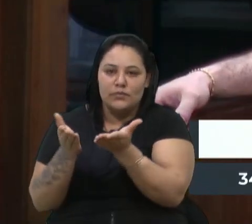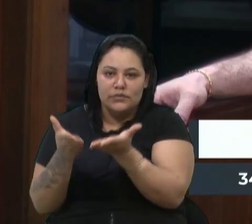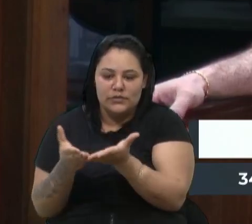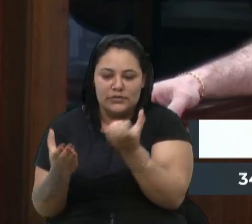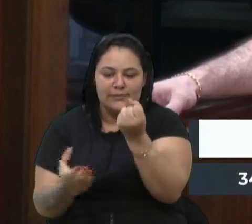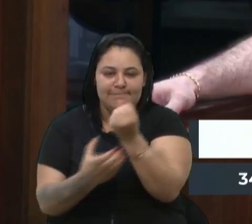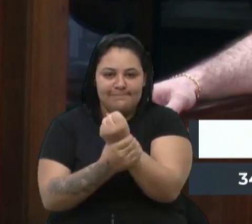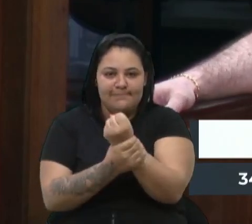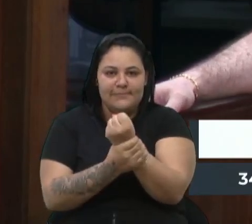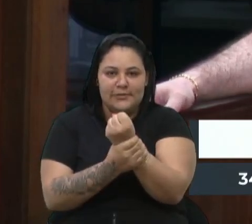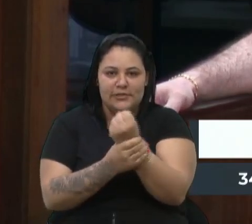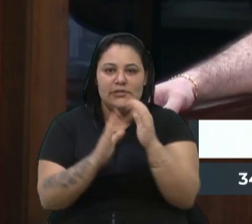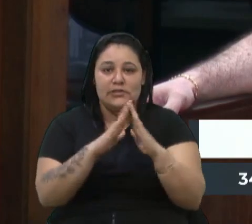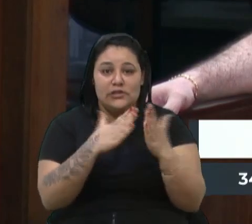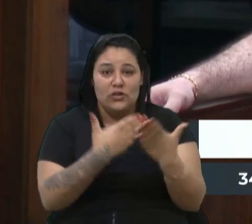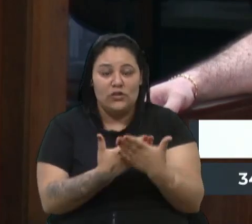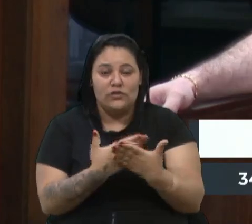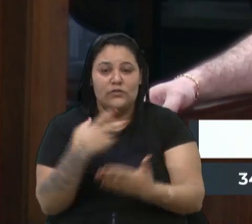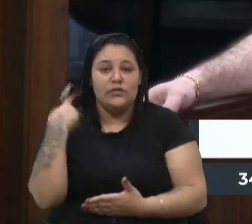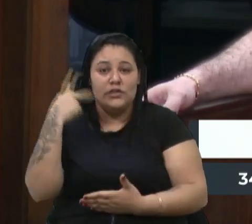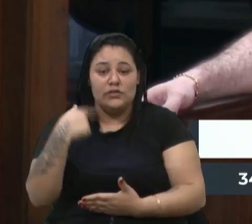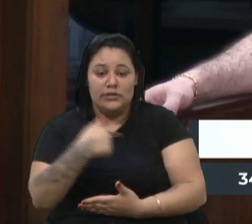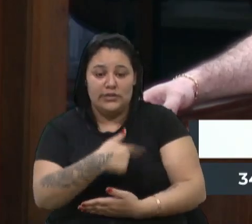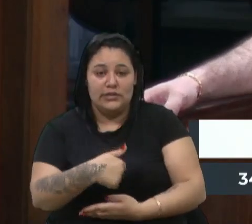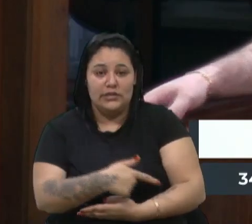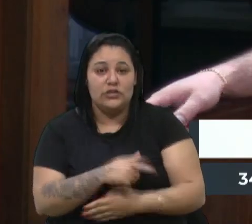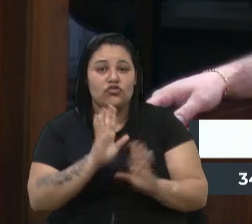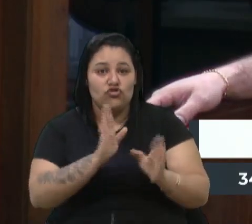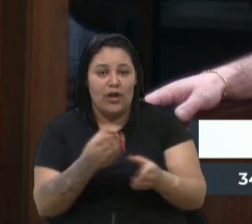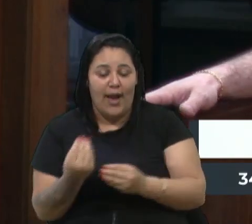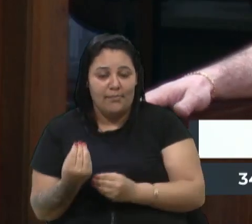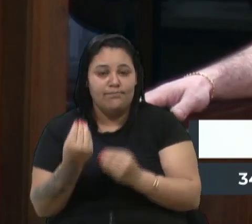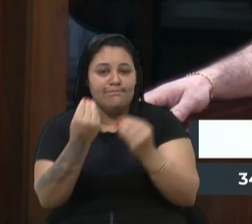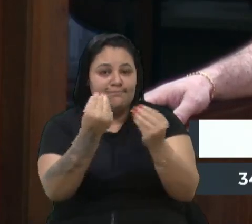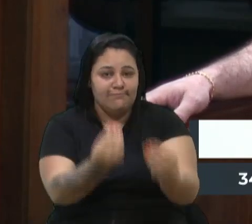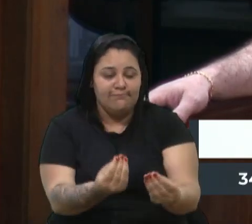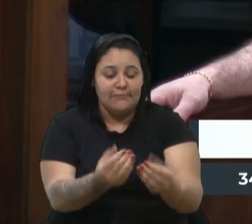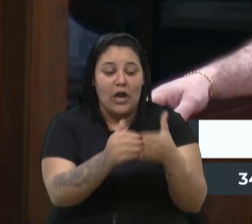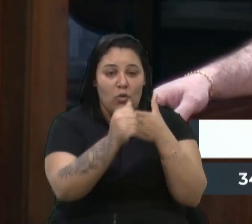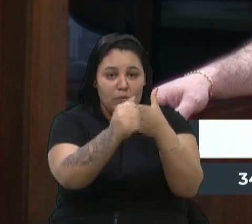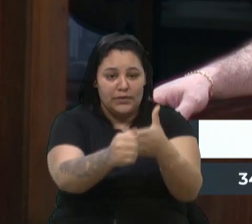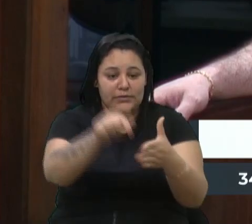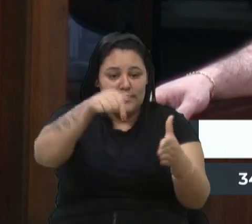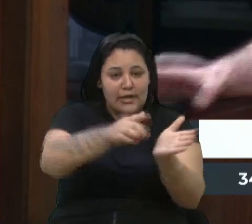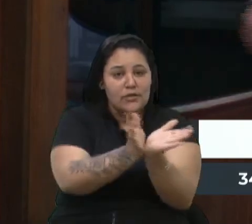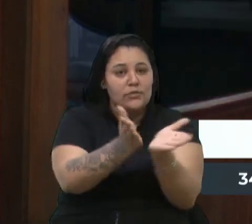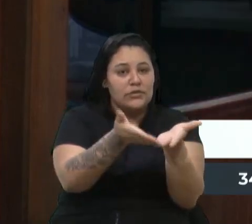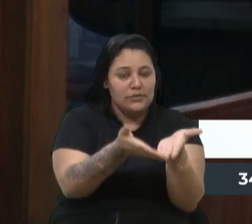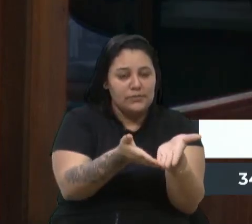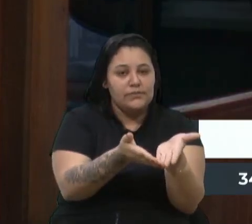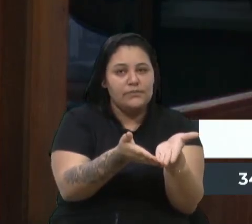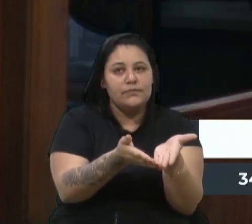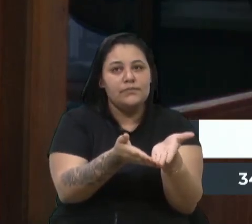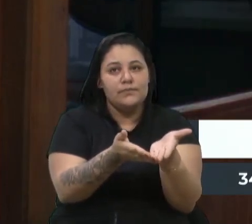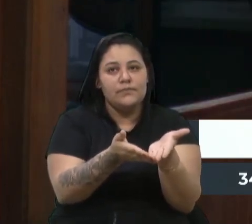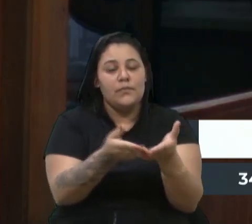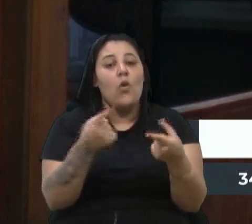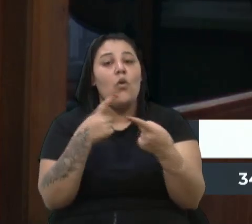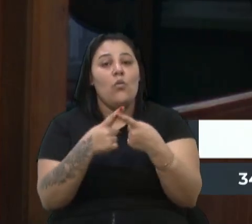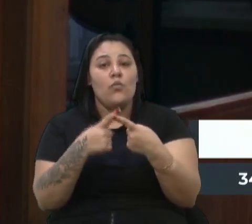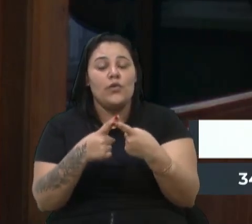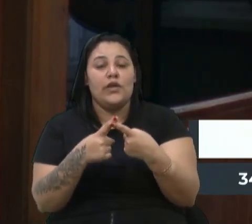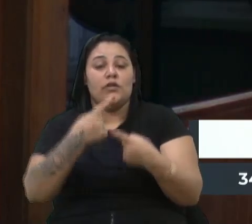Zanquin trouxe e está presidindo essa subcomissão, nada mais é do que a gente